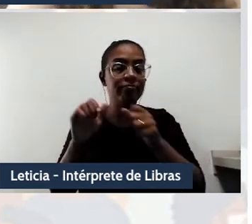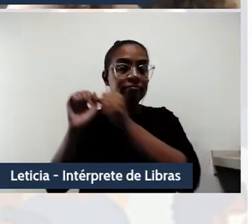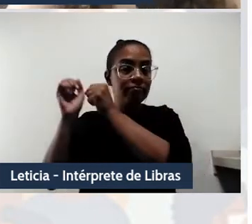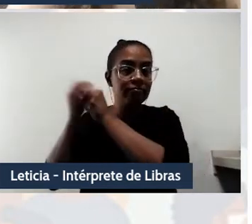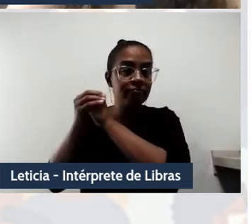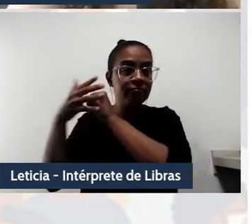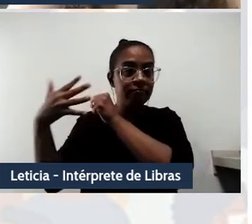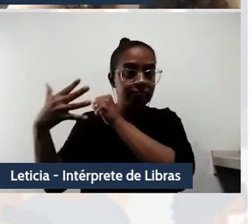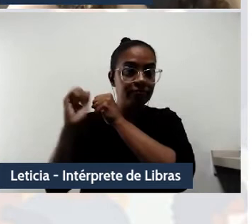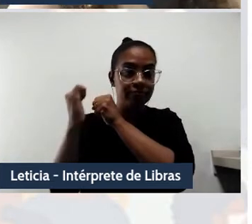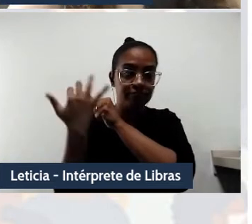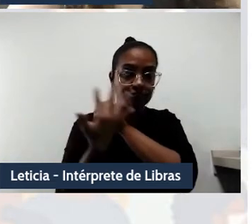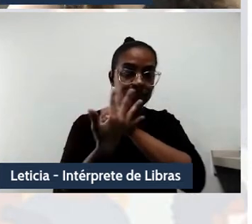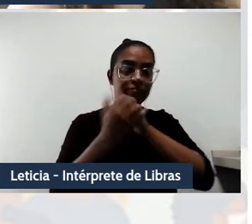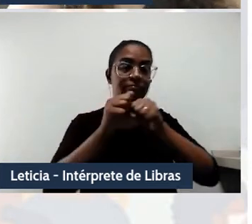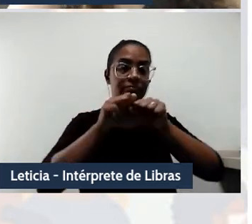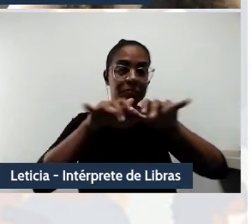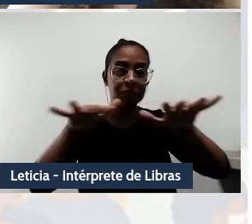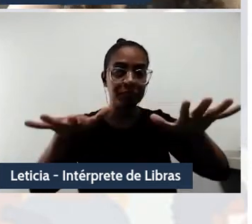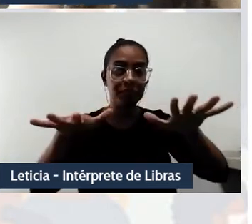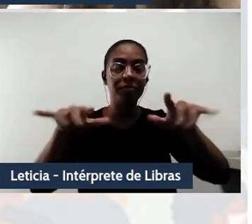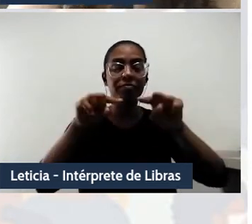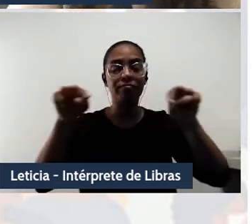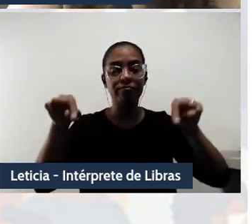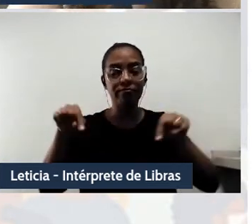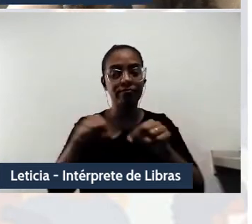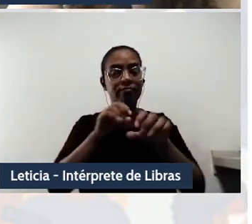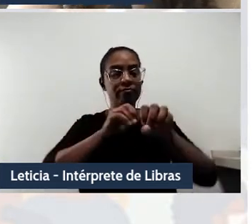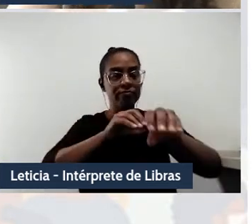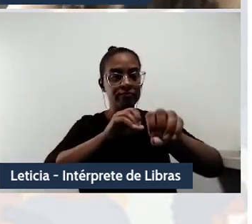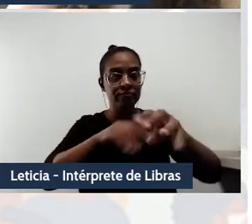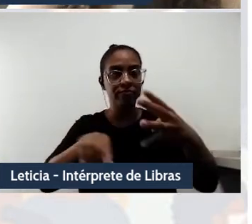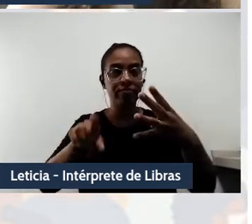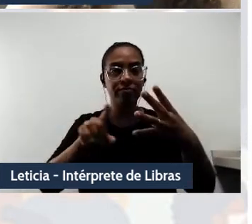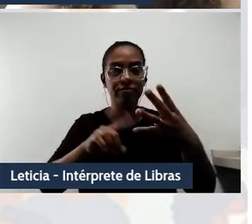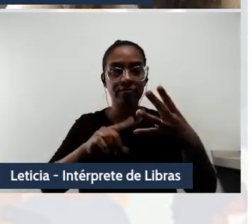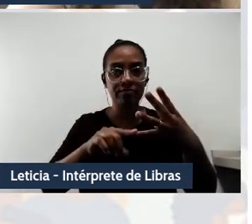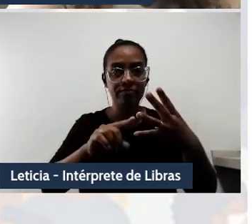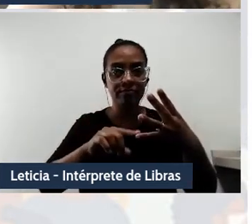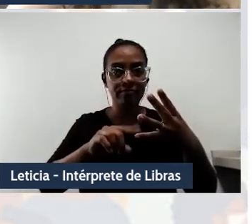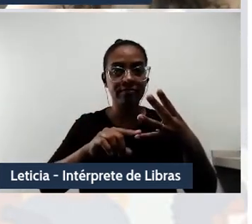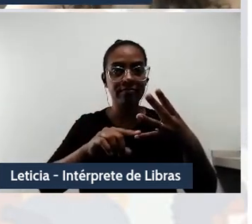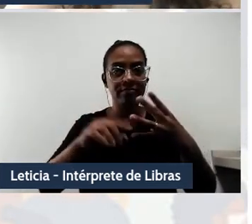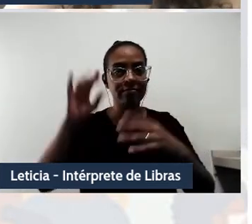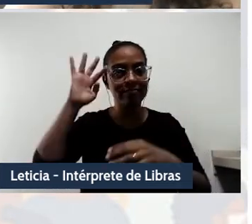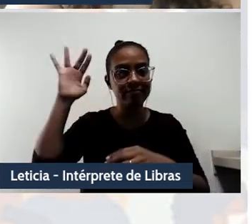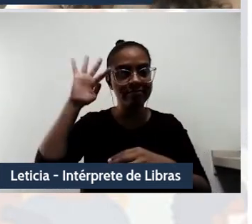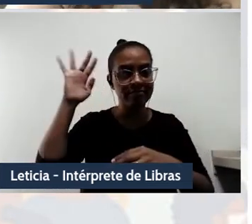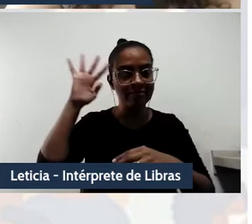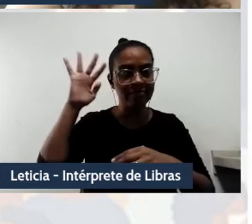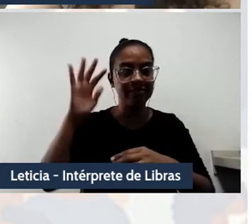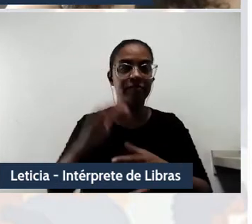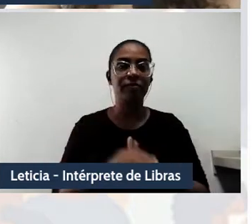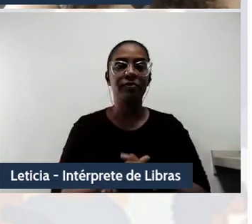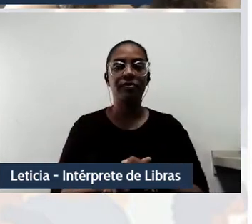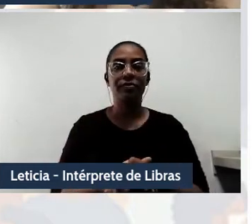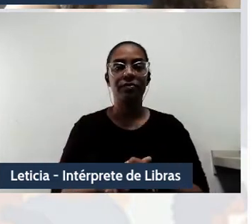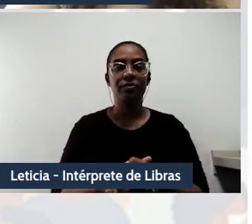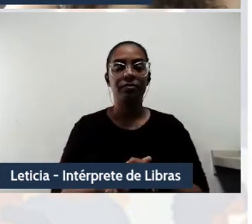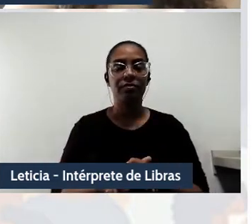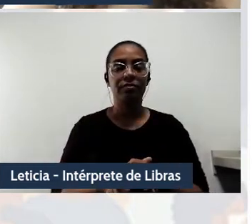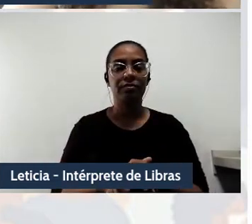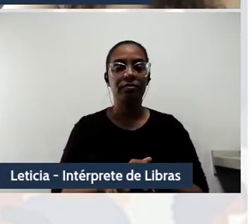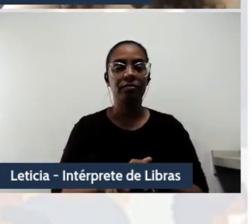pandêmica para a sala de aula e algumas reflexões para o final. Muito bem. Bom, meu local de fala